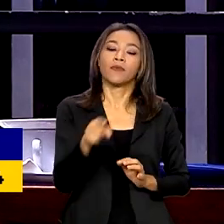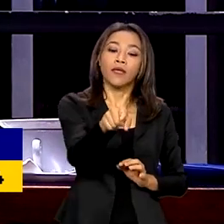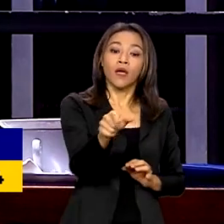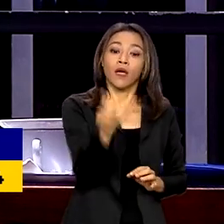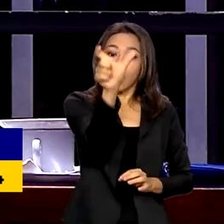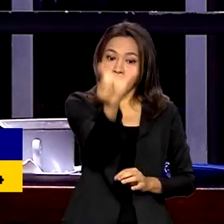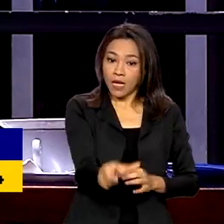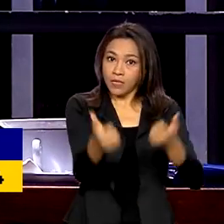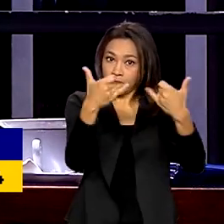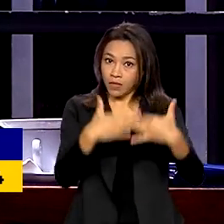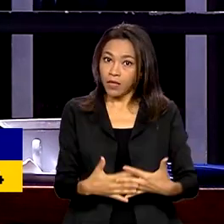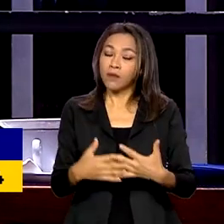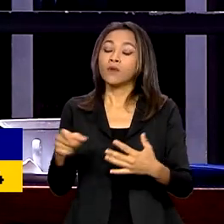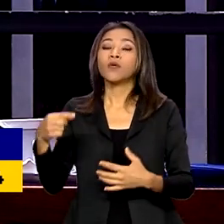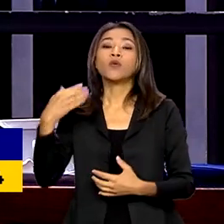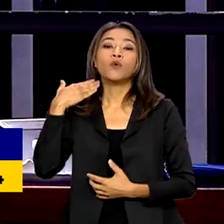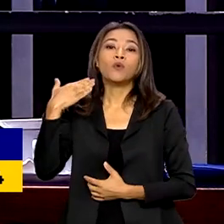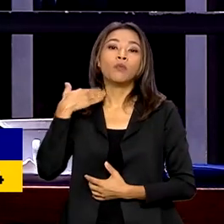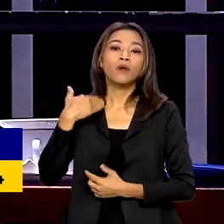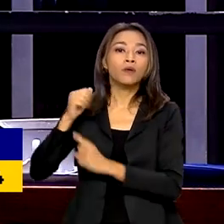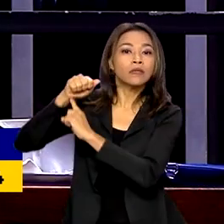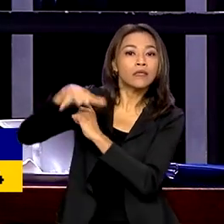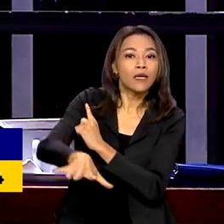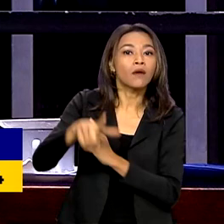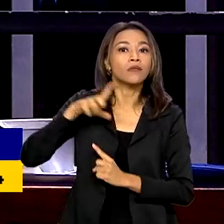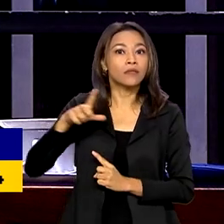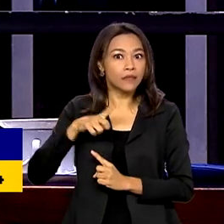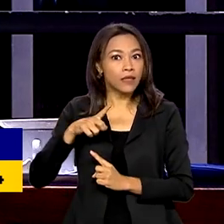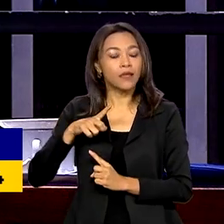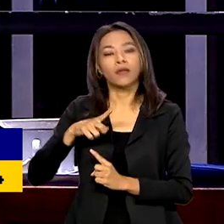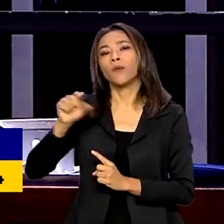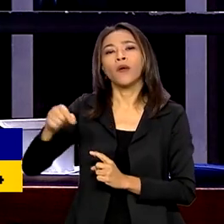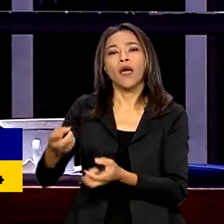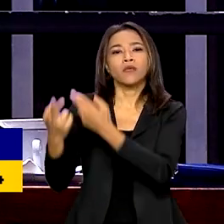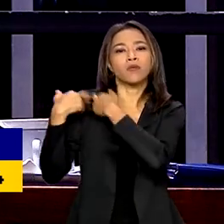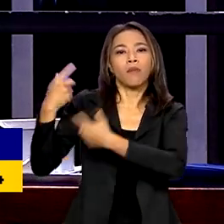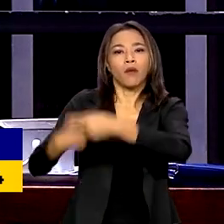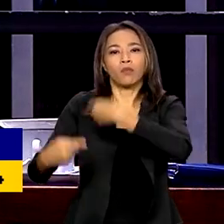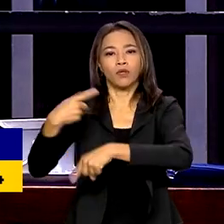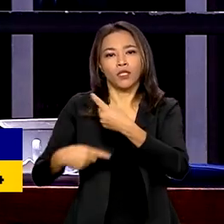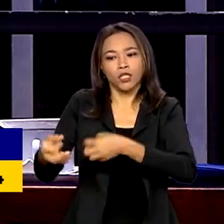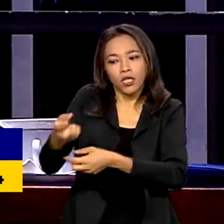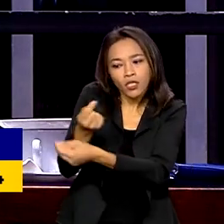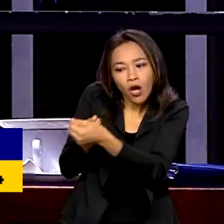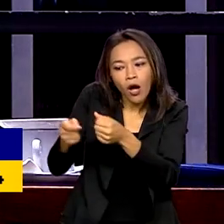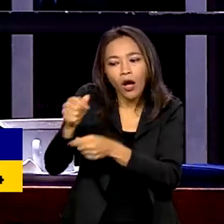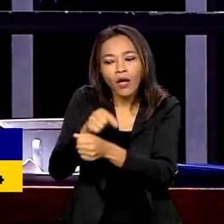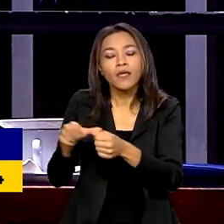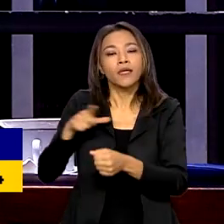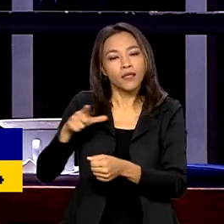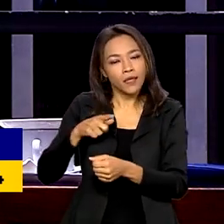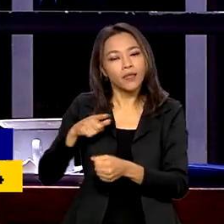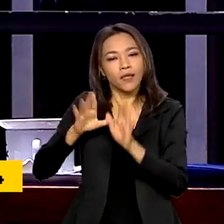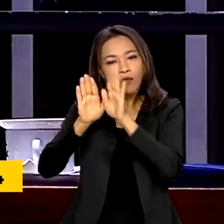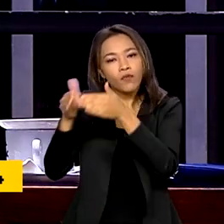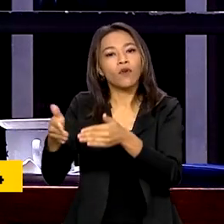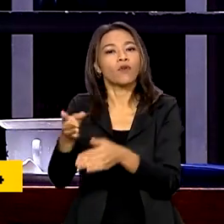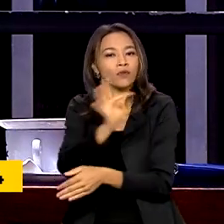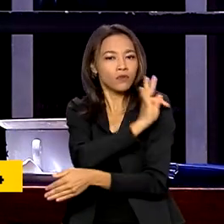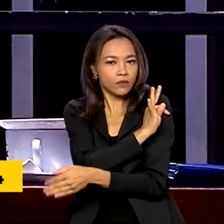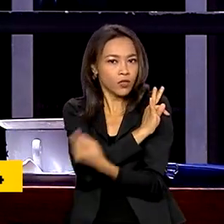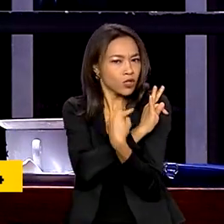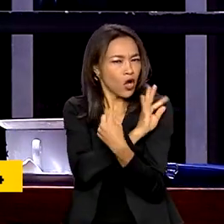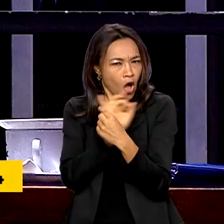monetária, que tem sempre decisões técnicas, mas também afirmar que tem que sempre ter foco nas